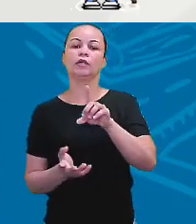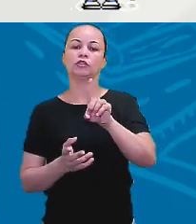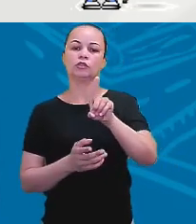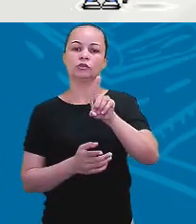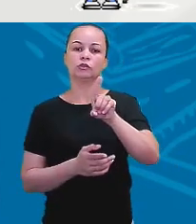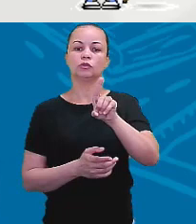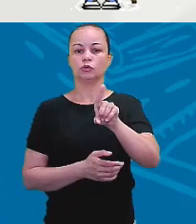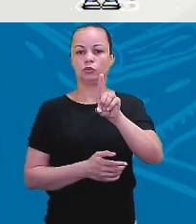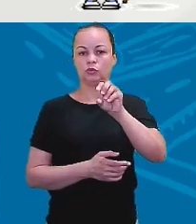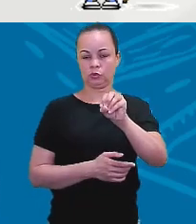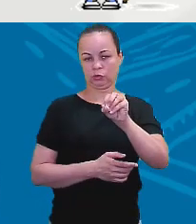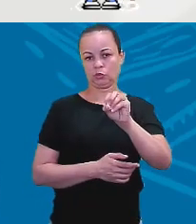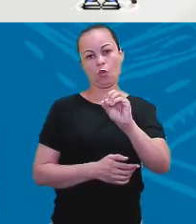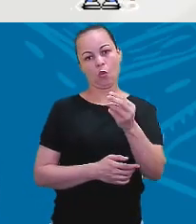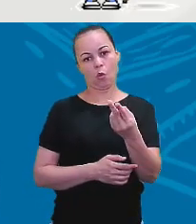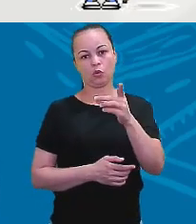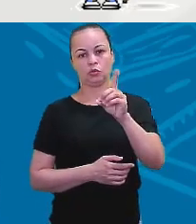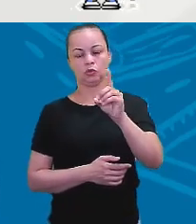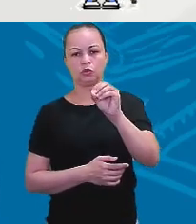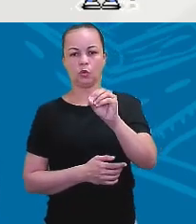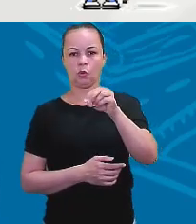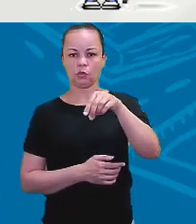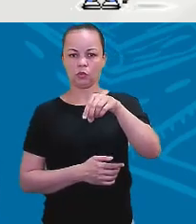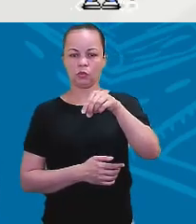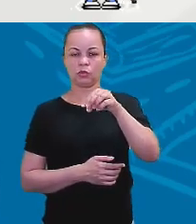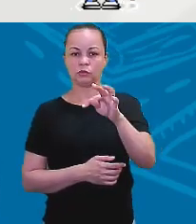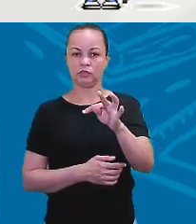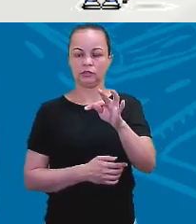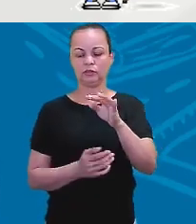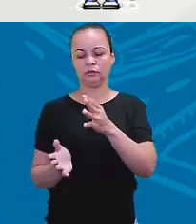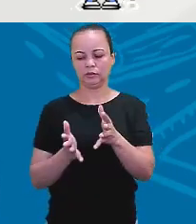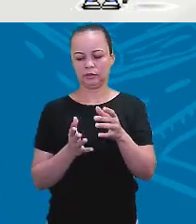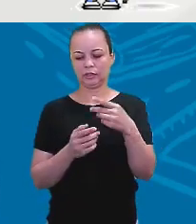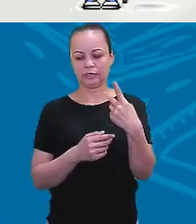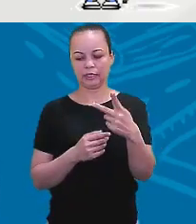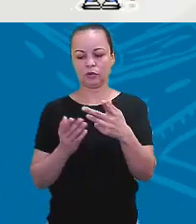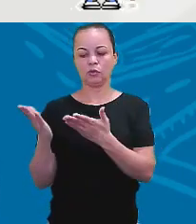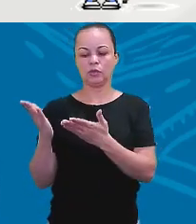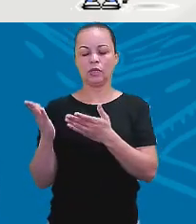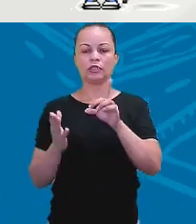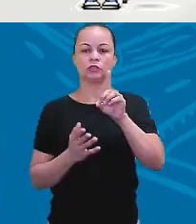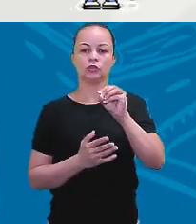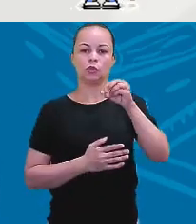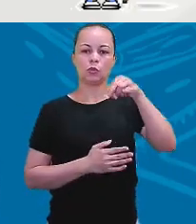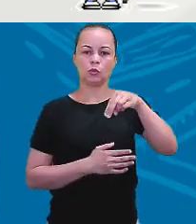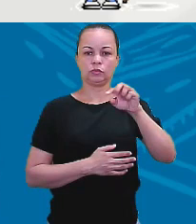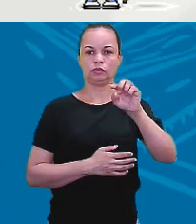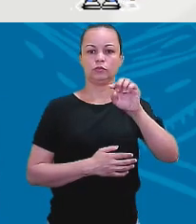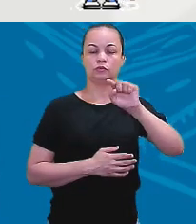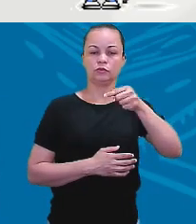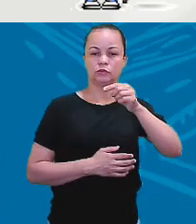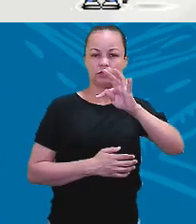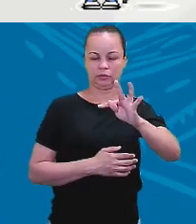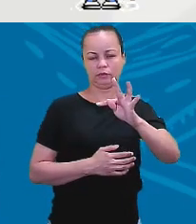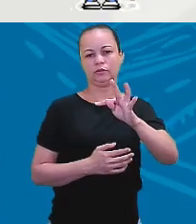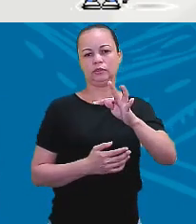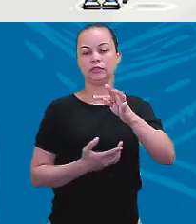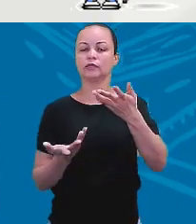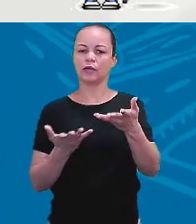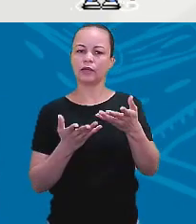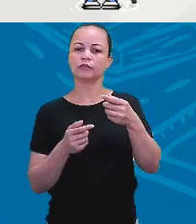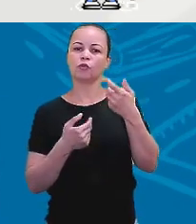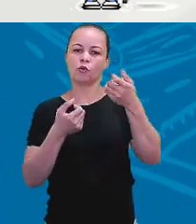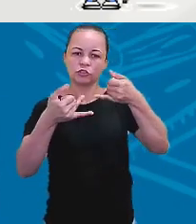Do para afirmar, don't para negar. Nesse caso, vou usar don't, porque eu tô afirmando que você gosta de